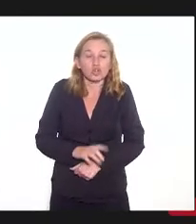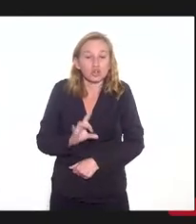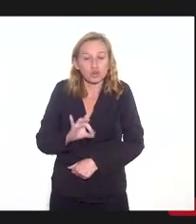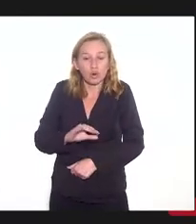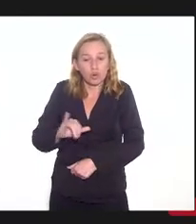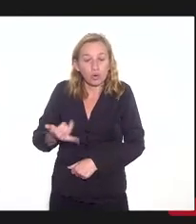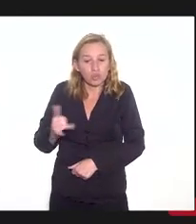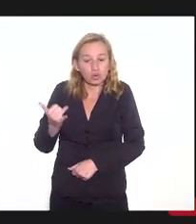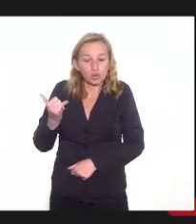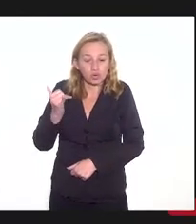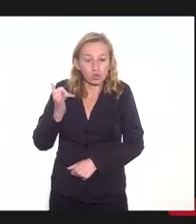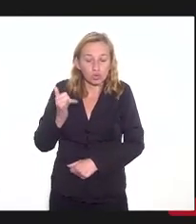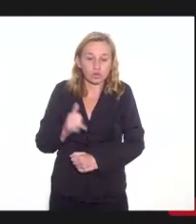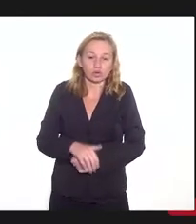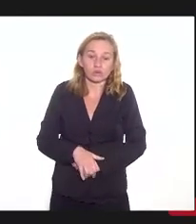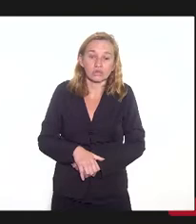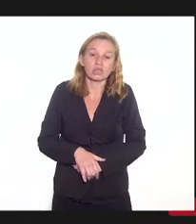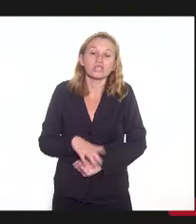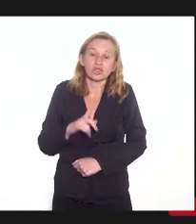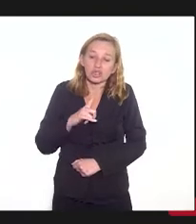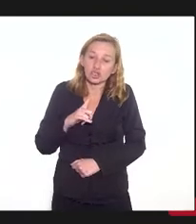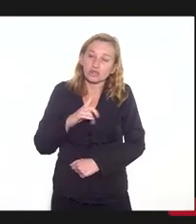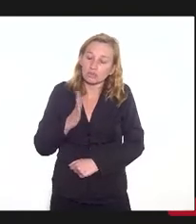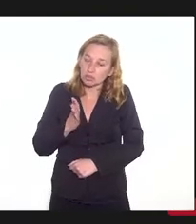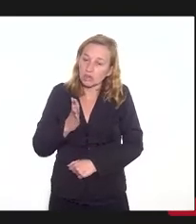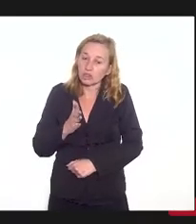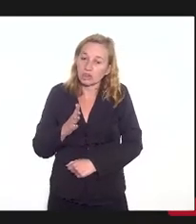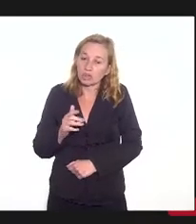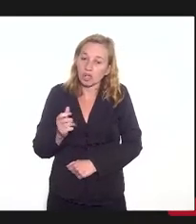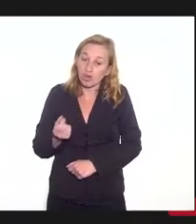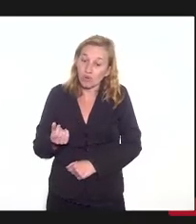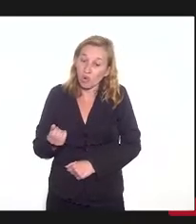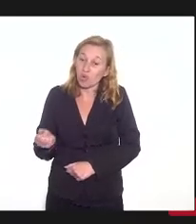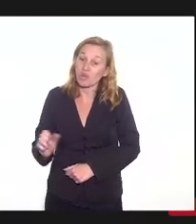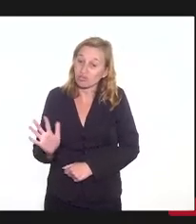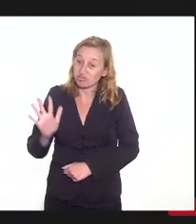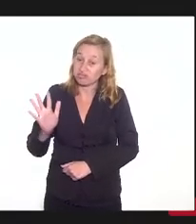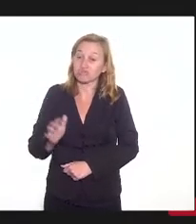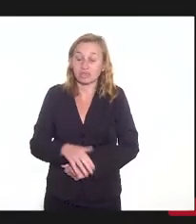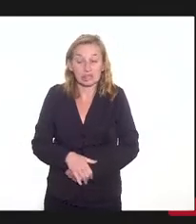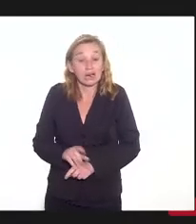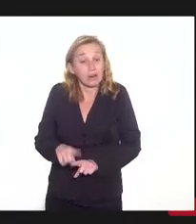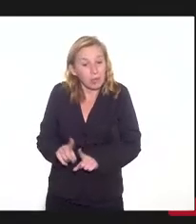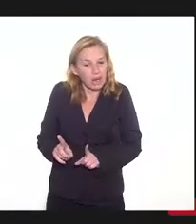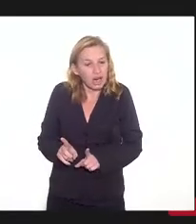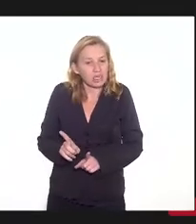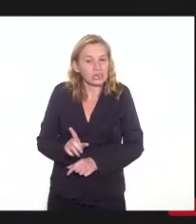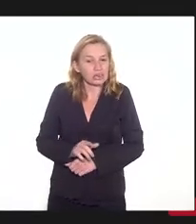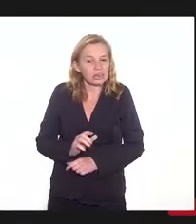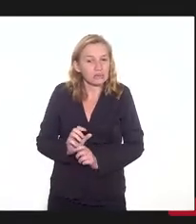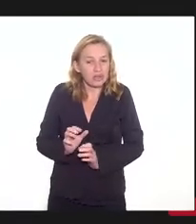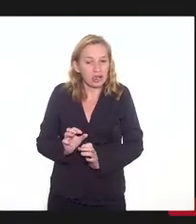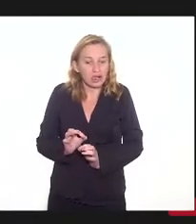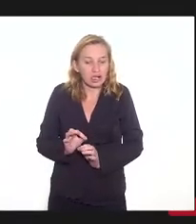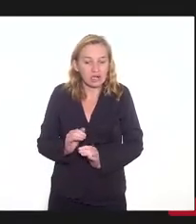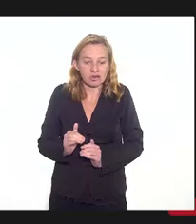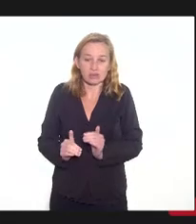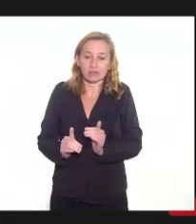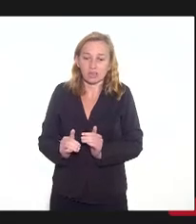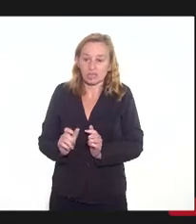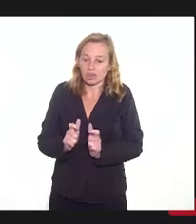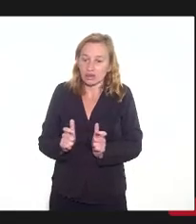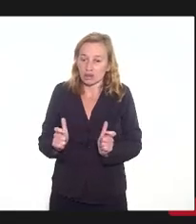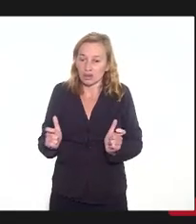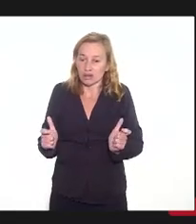juros sobre ela, a gente já tem um custo muito elevado. Mas ela vem, ela vai crescendo exatamente por